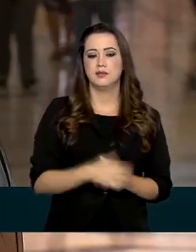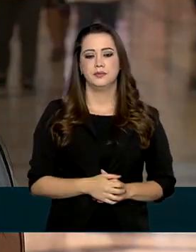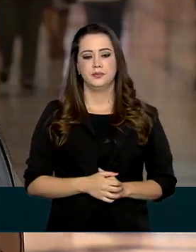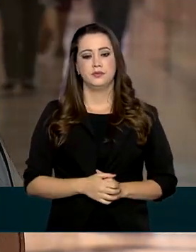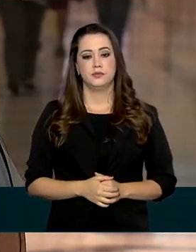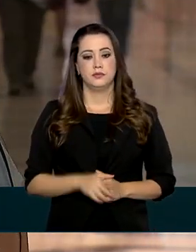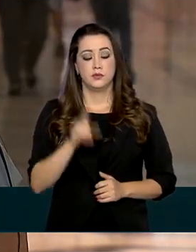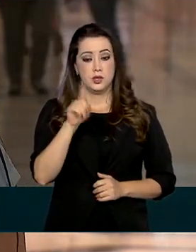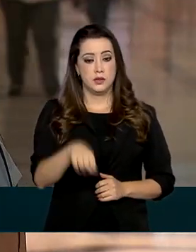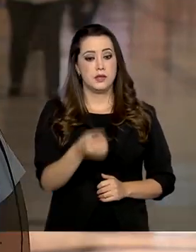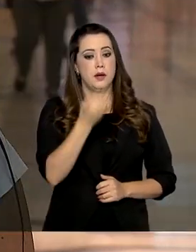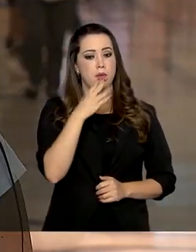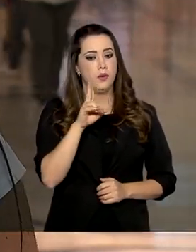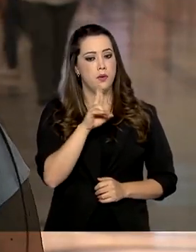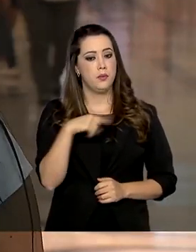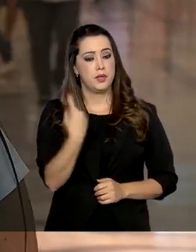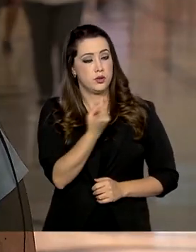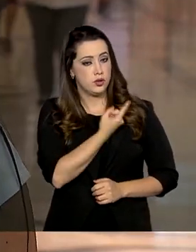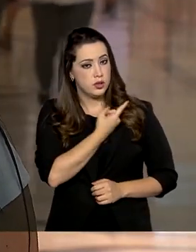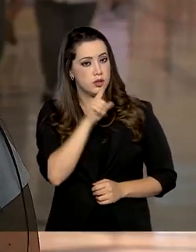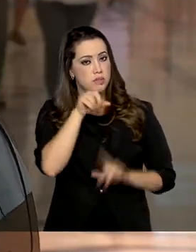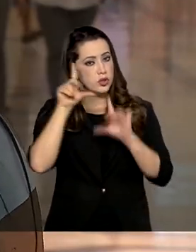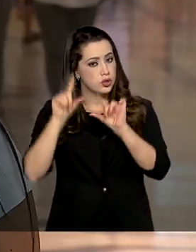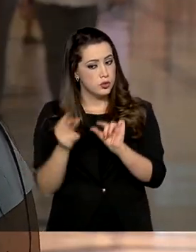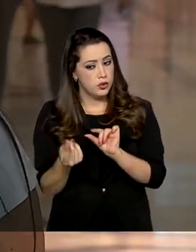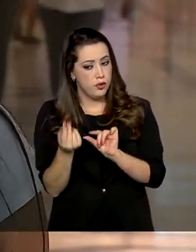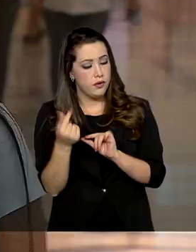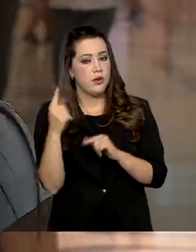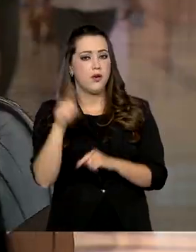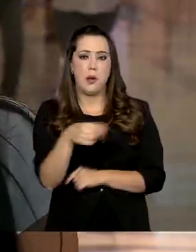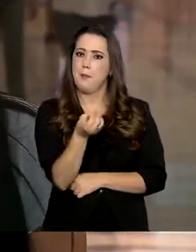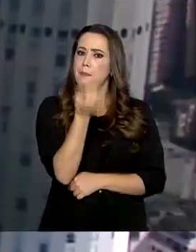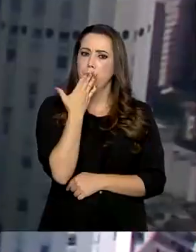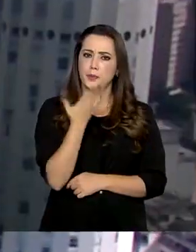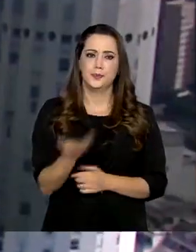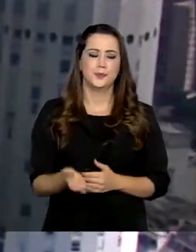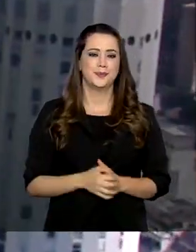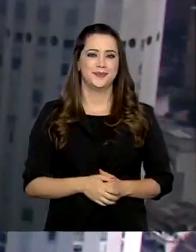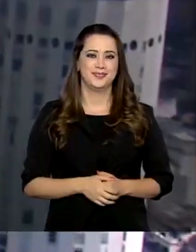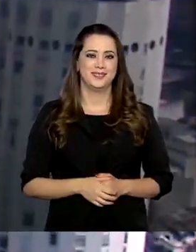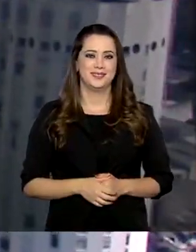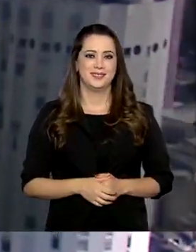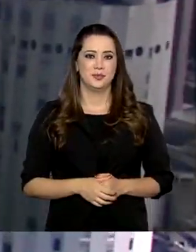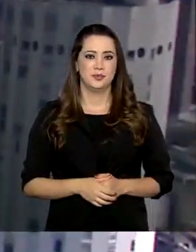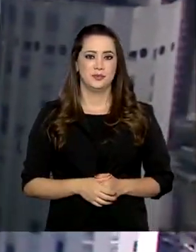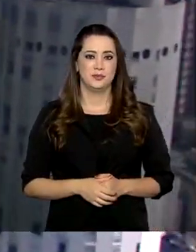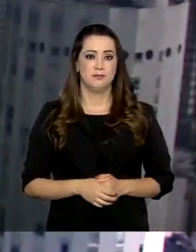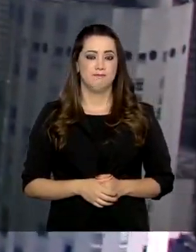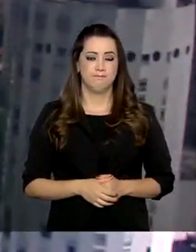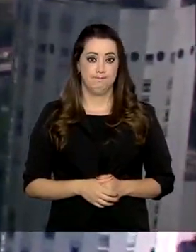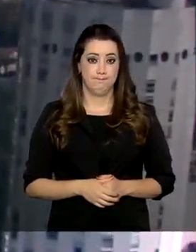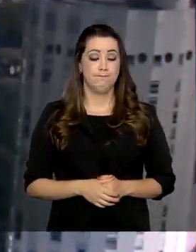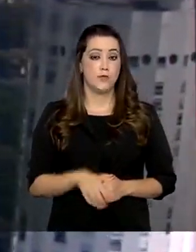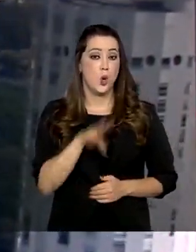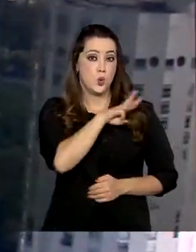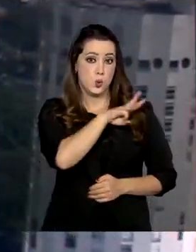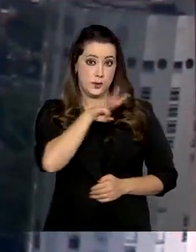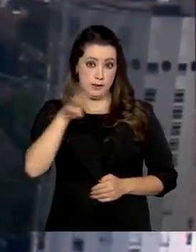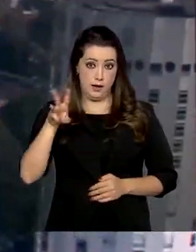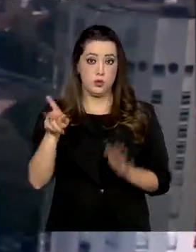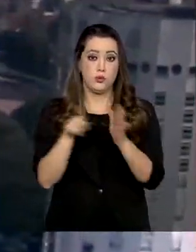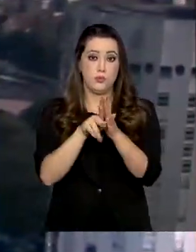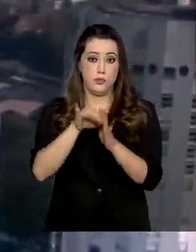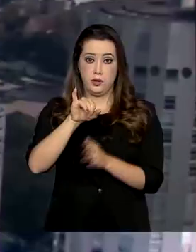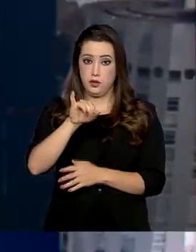beneficiar o nosso consumo e vai diminuir os custos, só pode ser bom. Um sistema digital lançado pelo